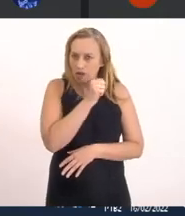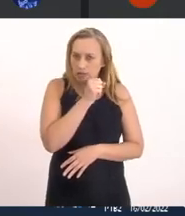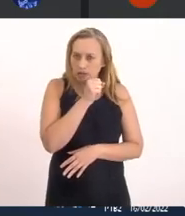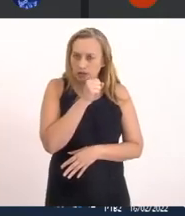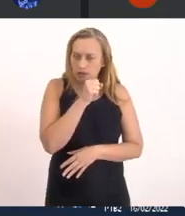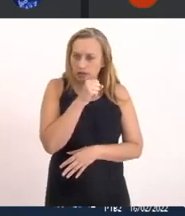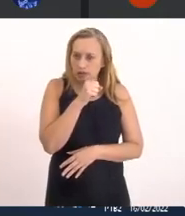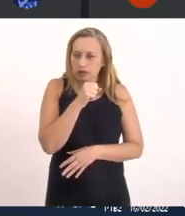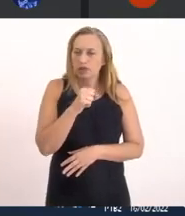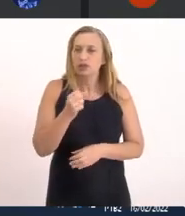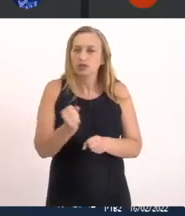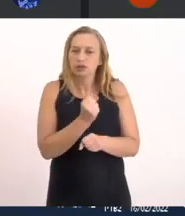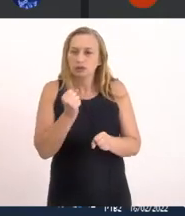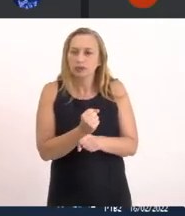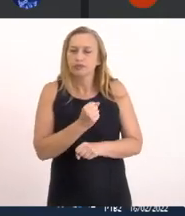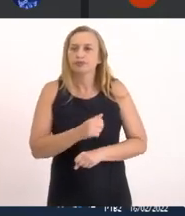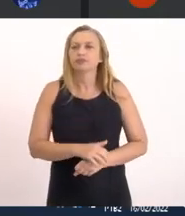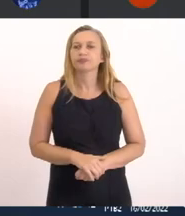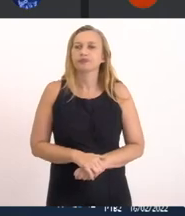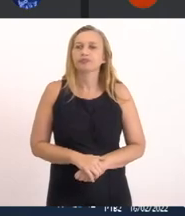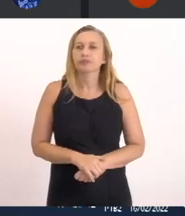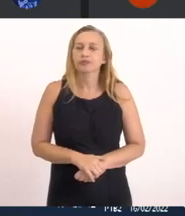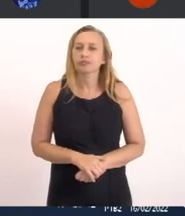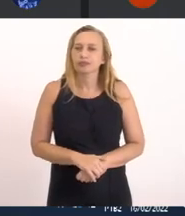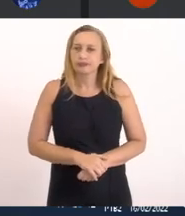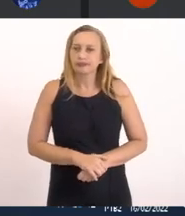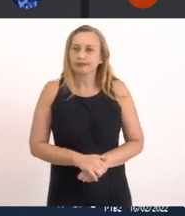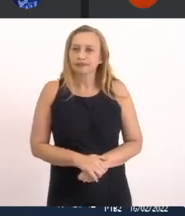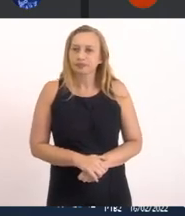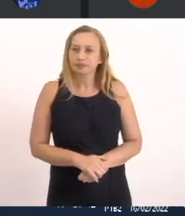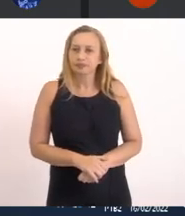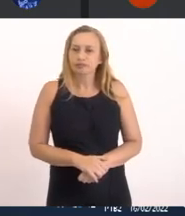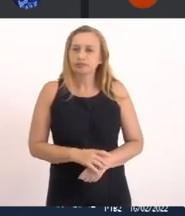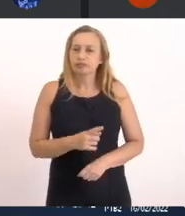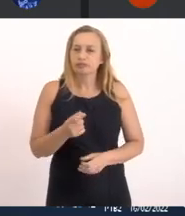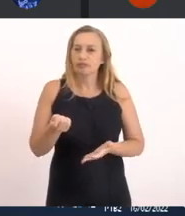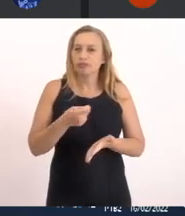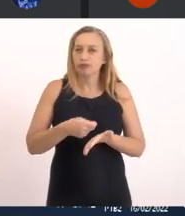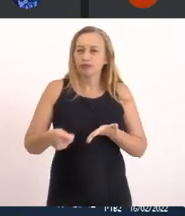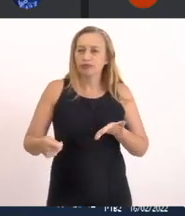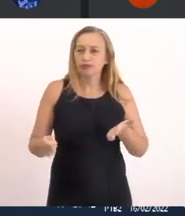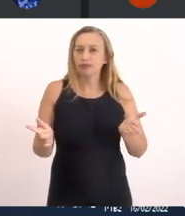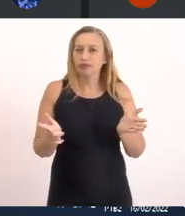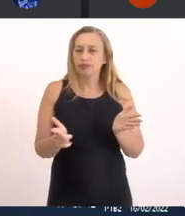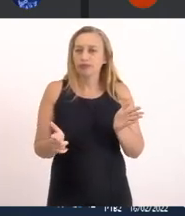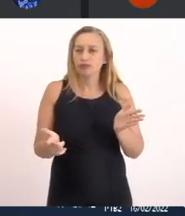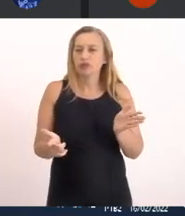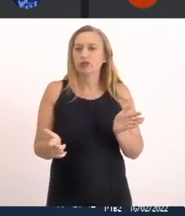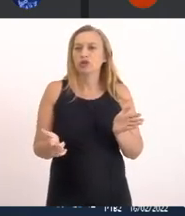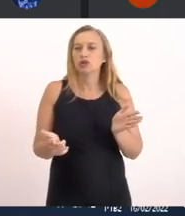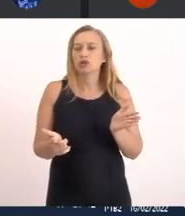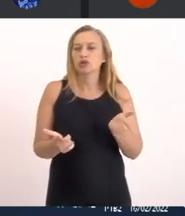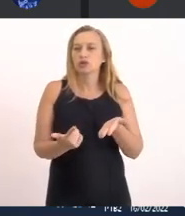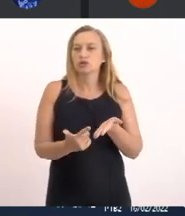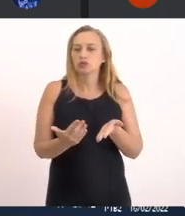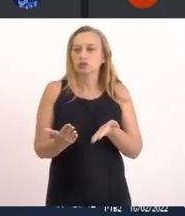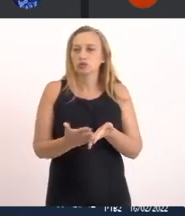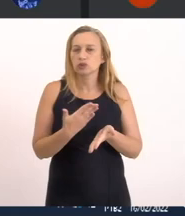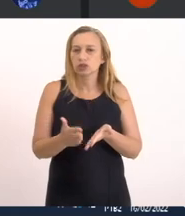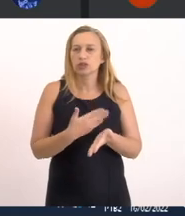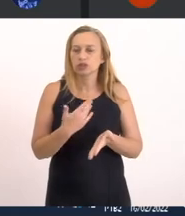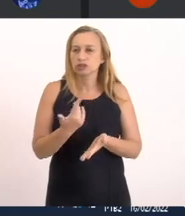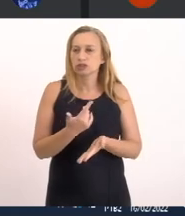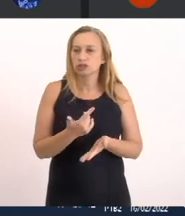Das obras Eu cito O que está Escrito No livro Ele diz Que se não For impossível